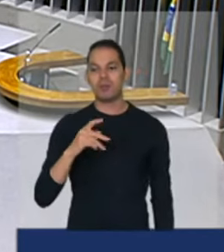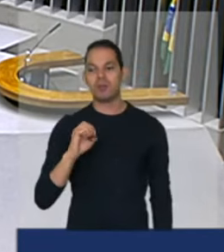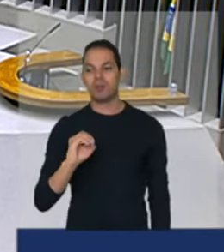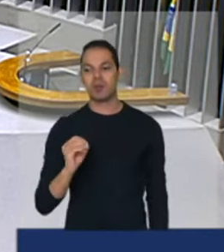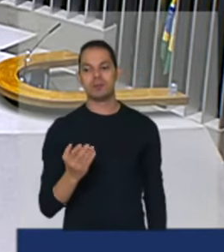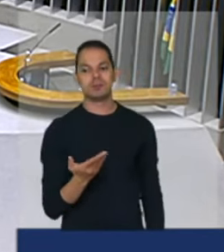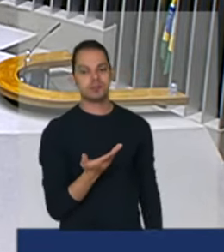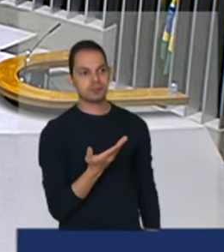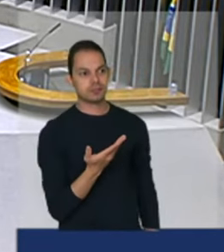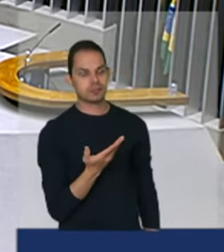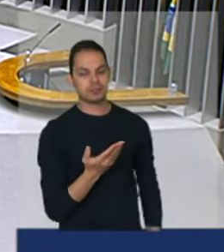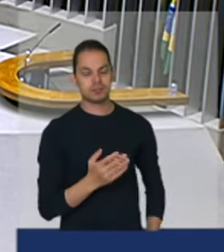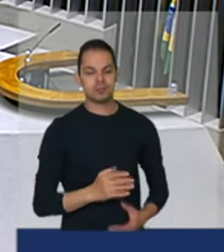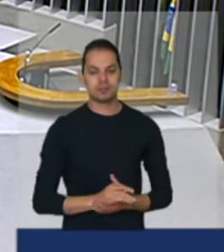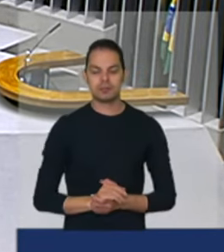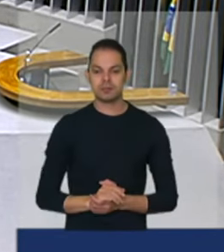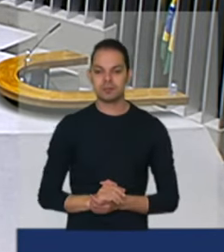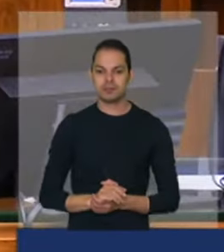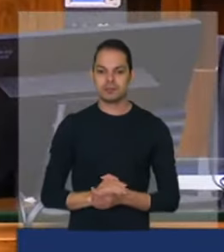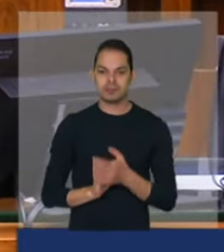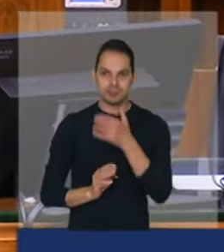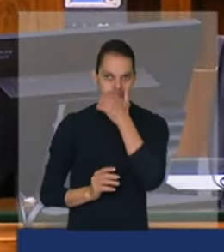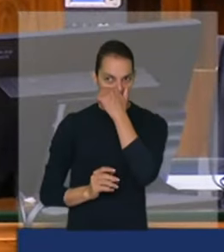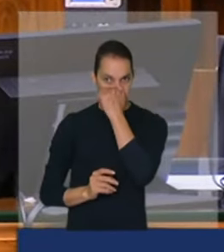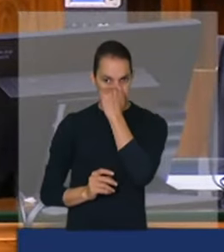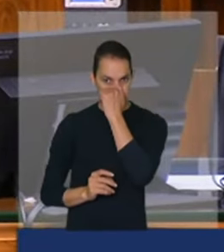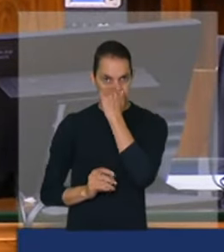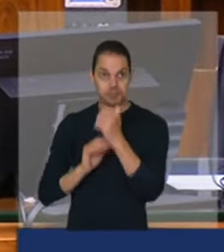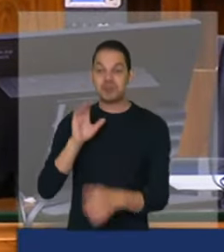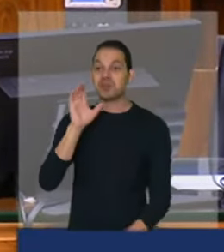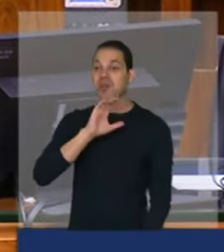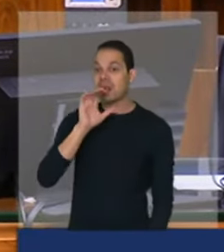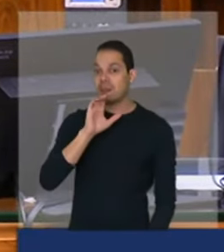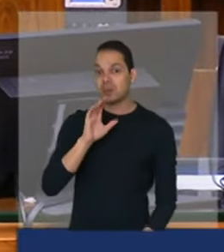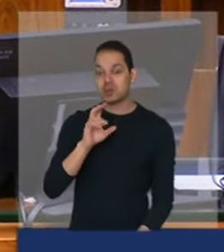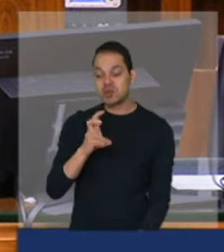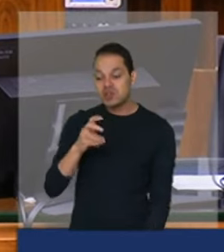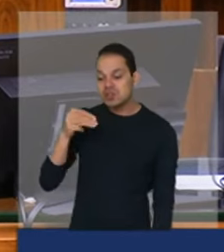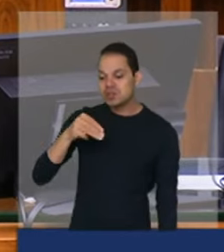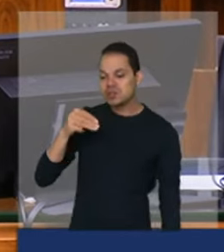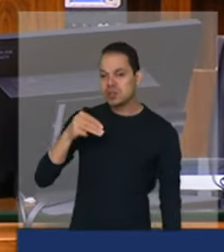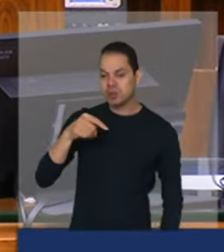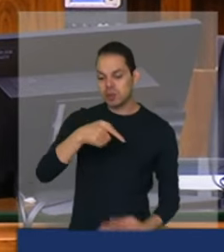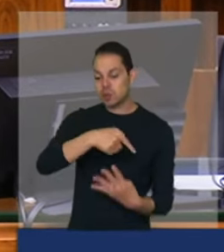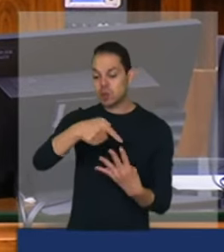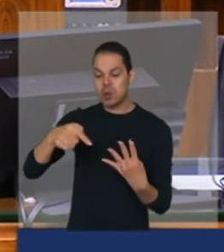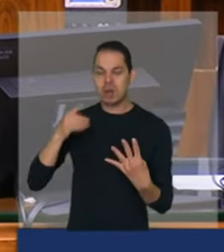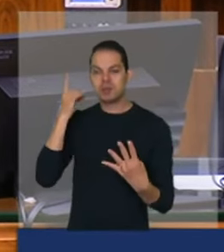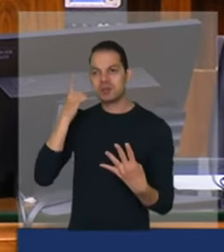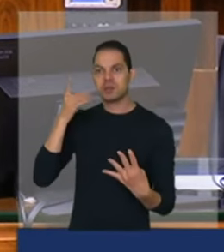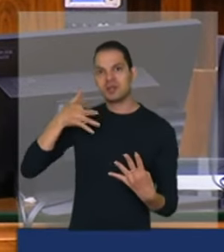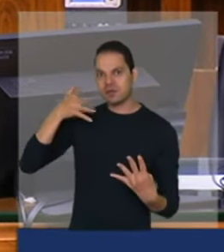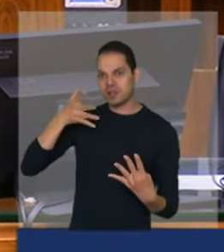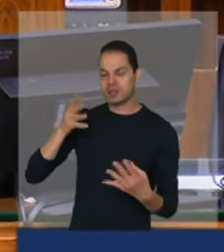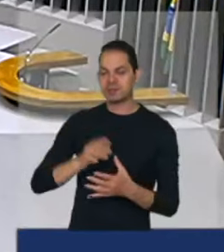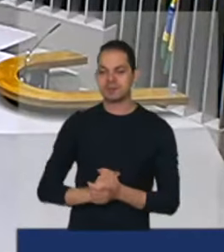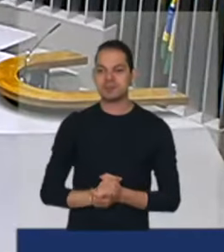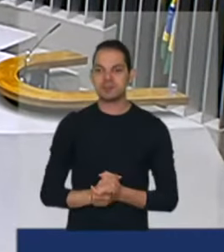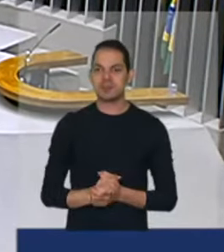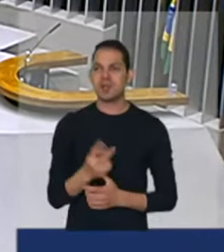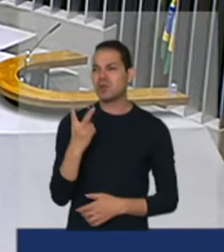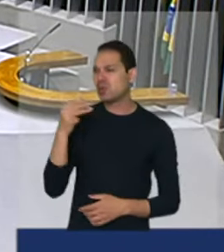pudesse ser o mais breve possível nós temos cinco minutos para quatro deputados eu queria dois